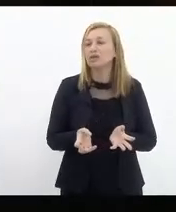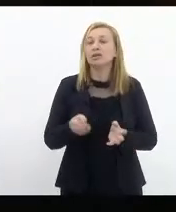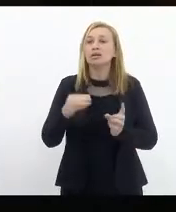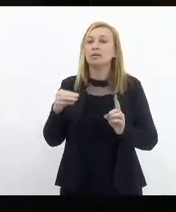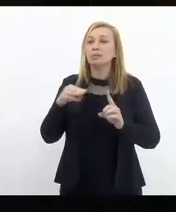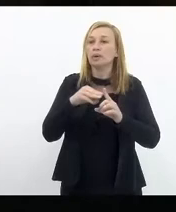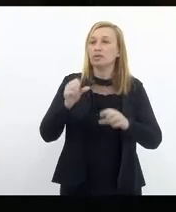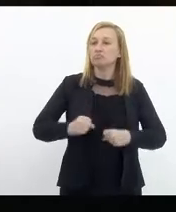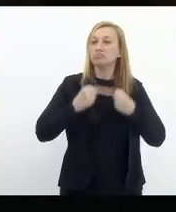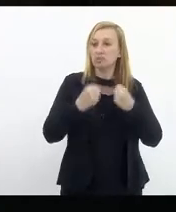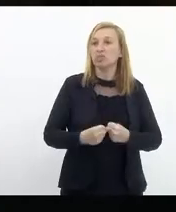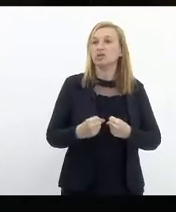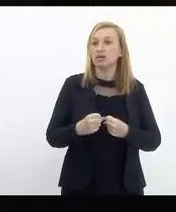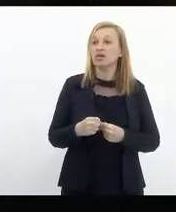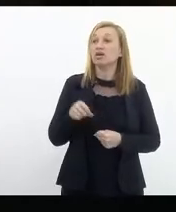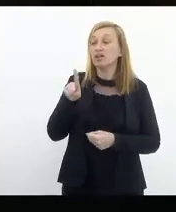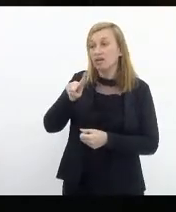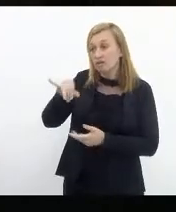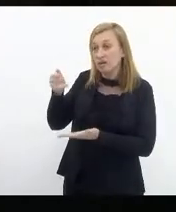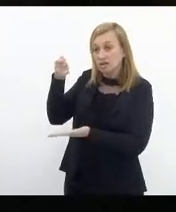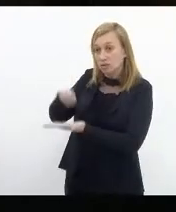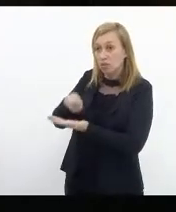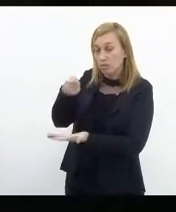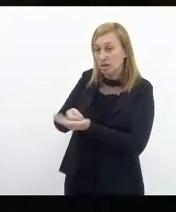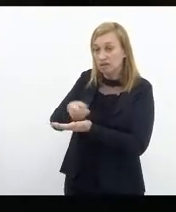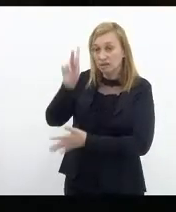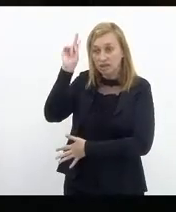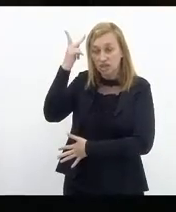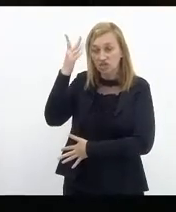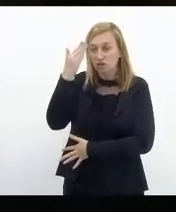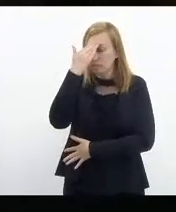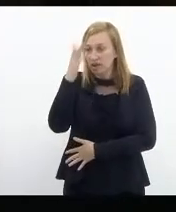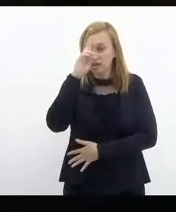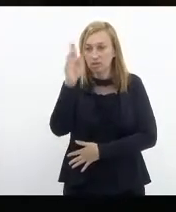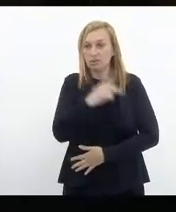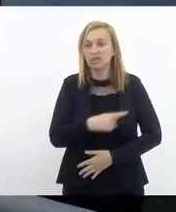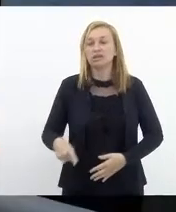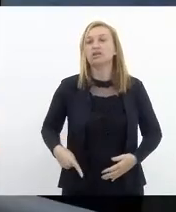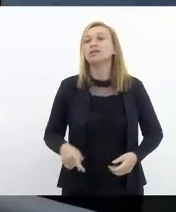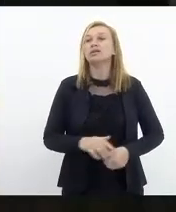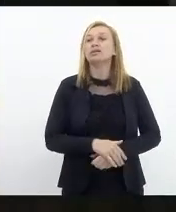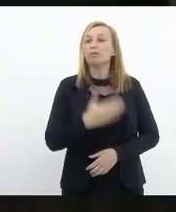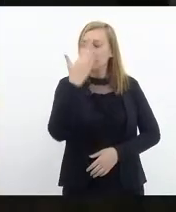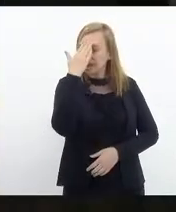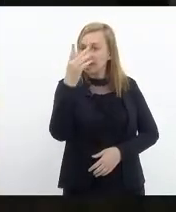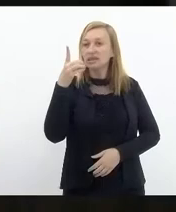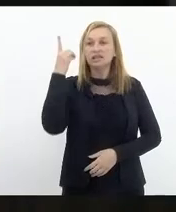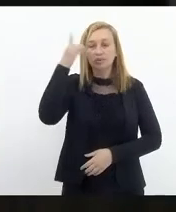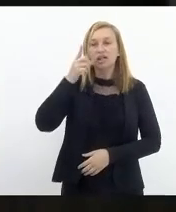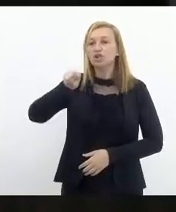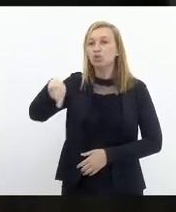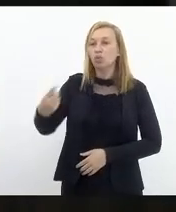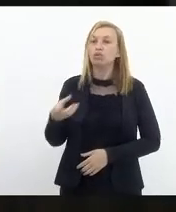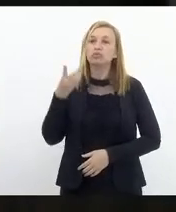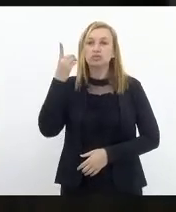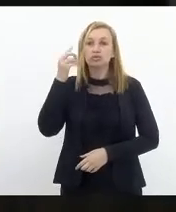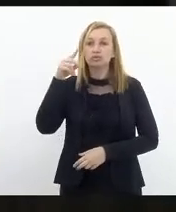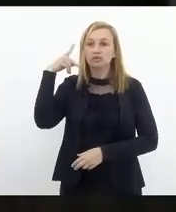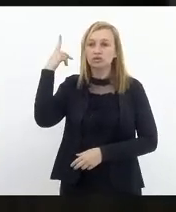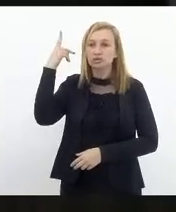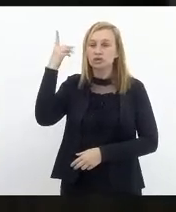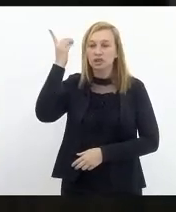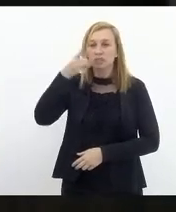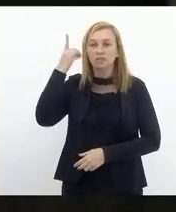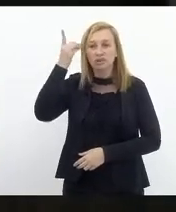poder, vão ser cobrados da história. Muito obrigada, senhor presidente. Obrigada, deputada. Próxima oradora, escrita oradora,